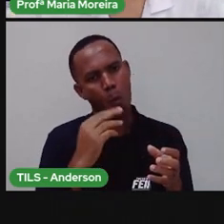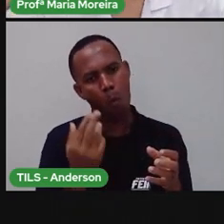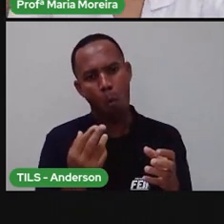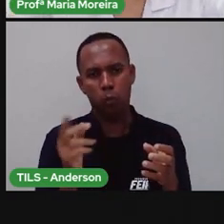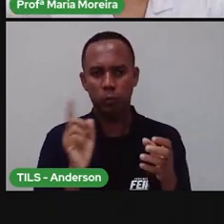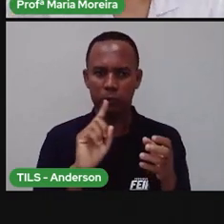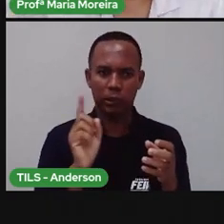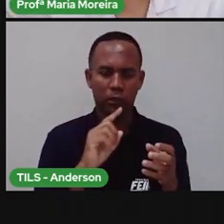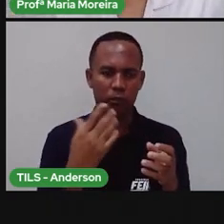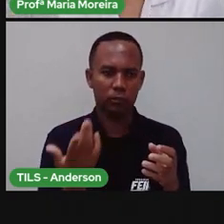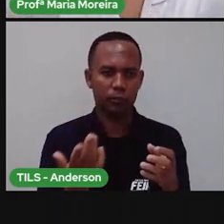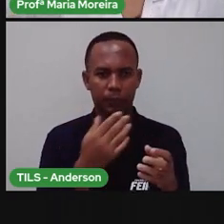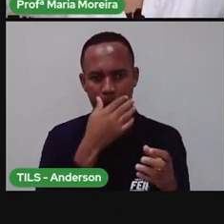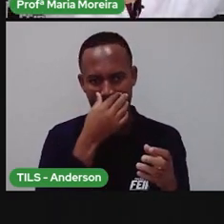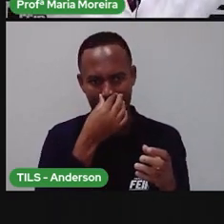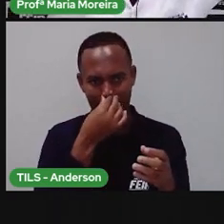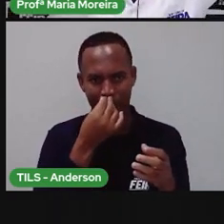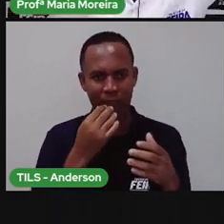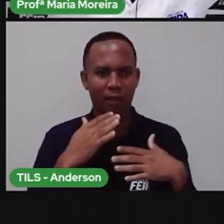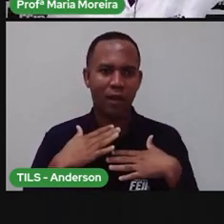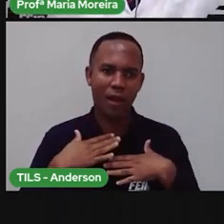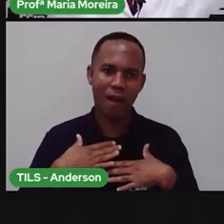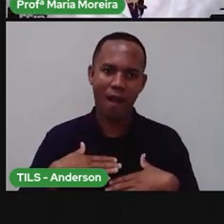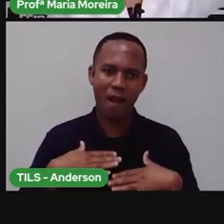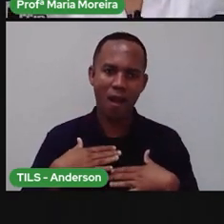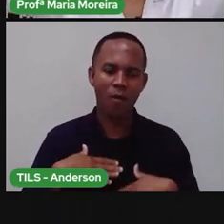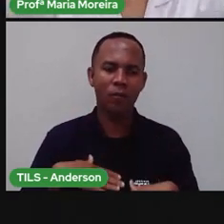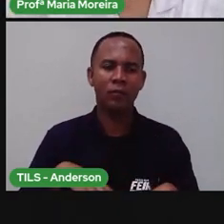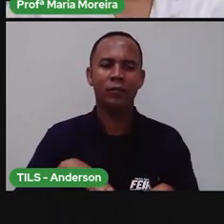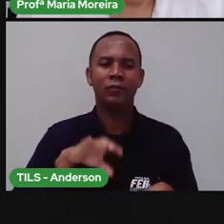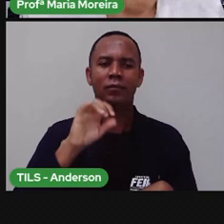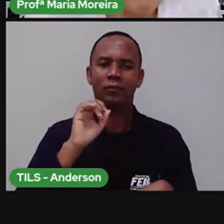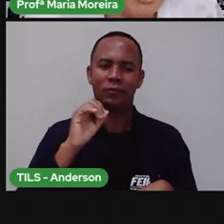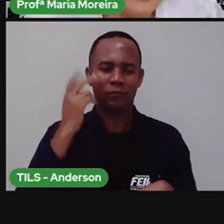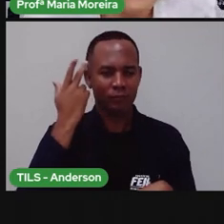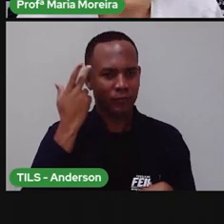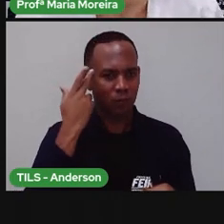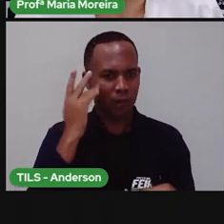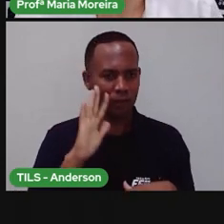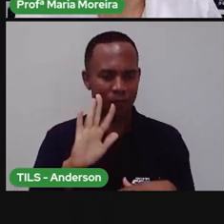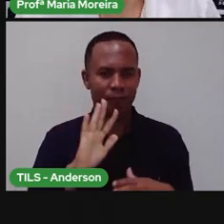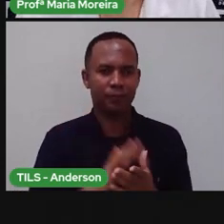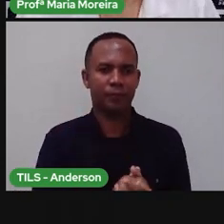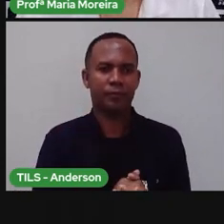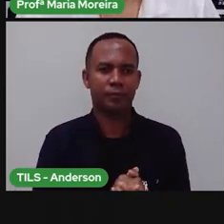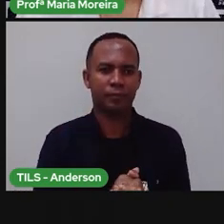aqui daqui a pouco. Fiquem calmos, ó. Respira, que vem assunto bom por aí.